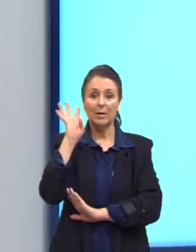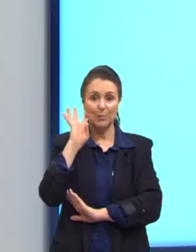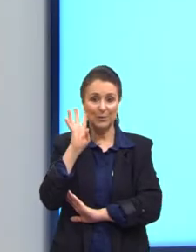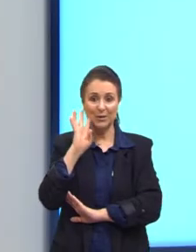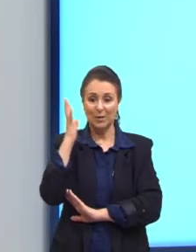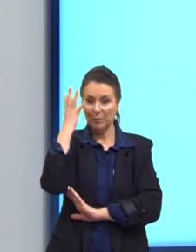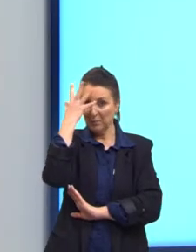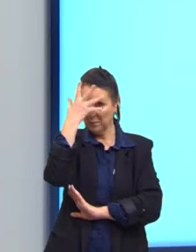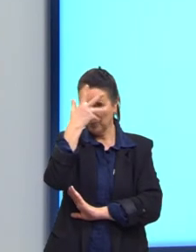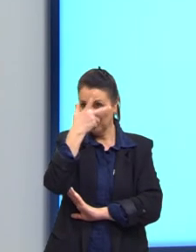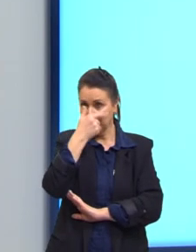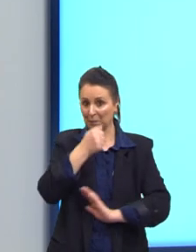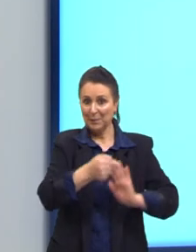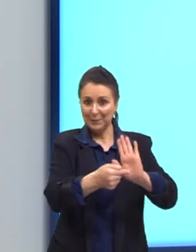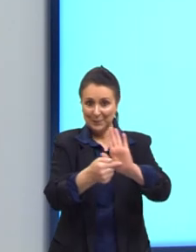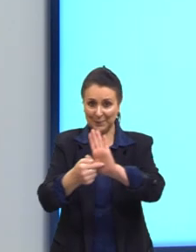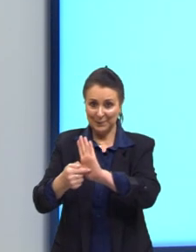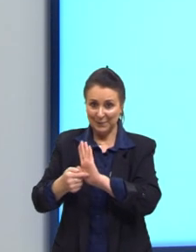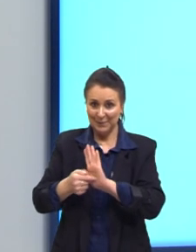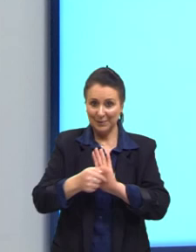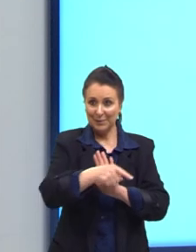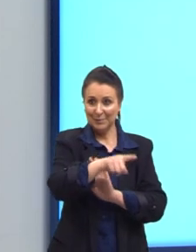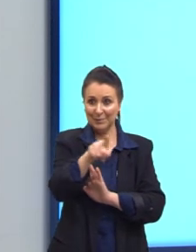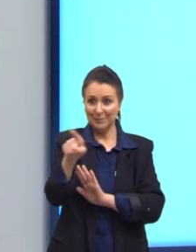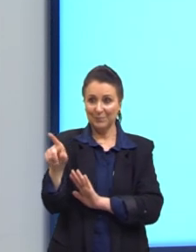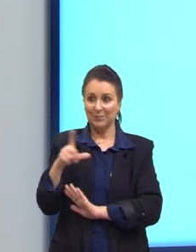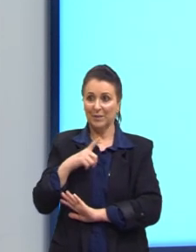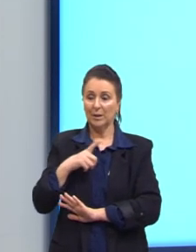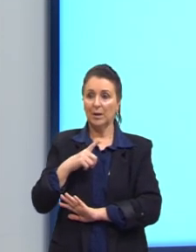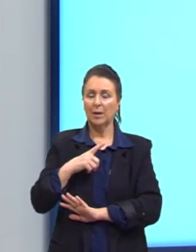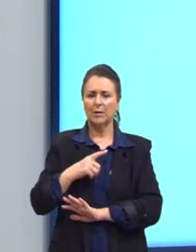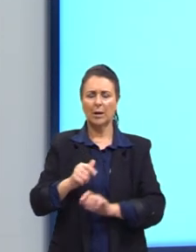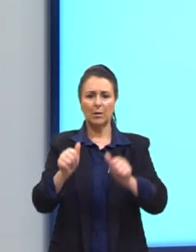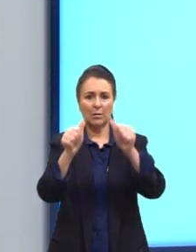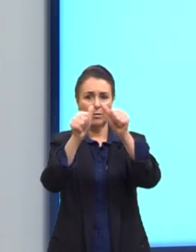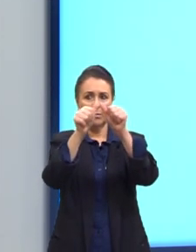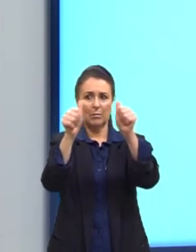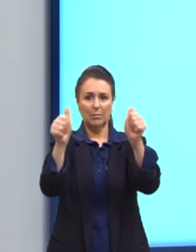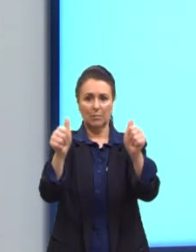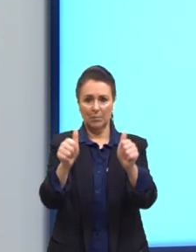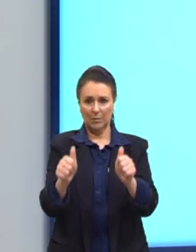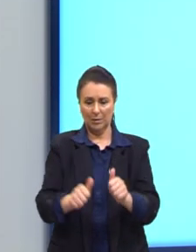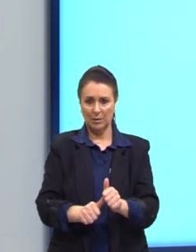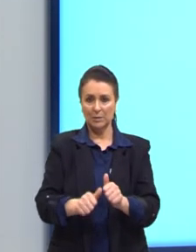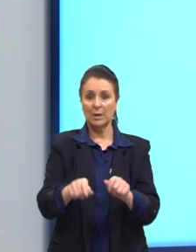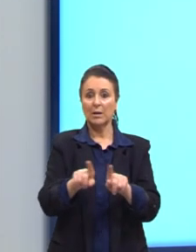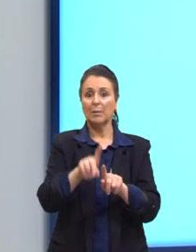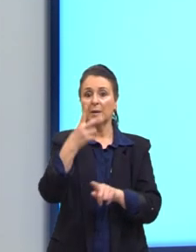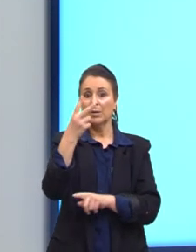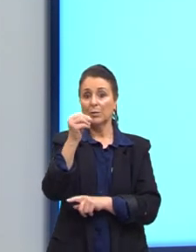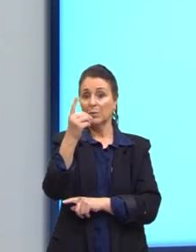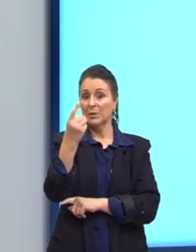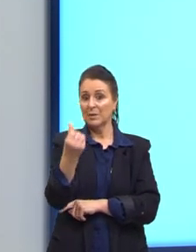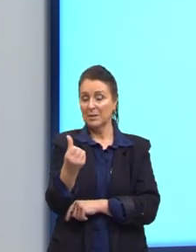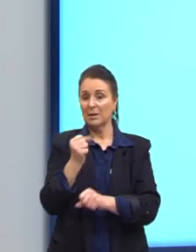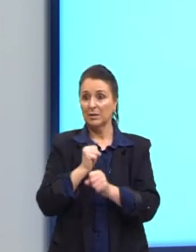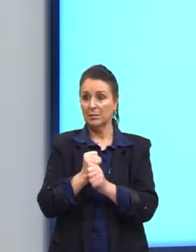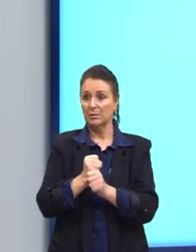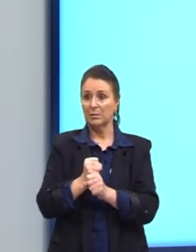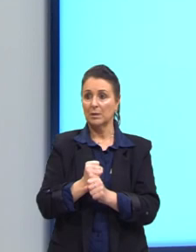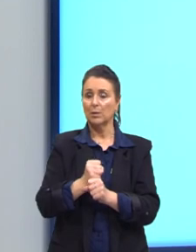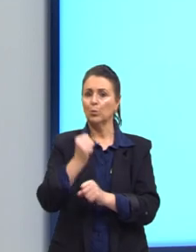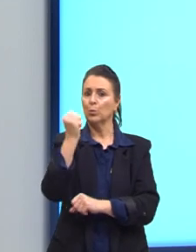bonita para trazer para vocês. A gente tem aqui uma imagem, também em Enem de 2016, de duas